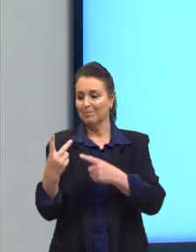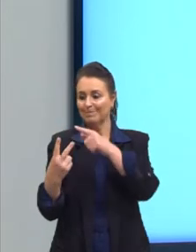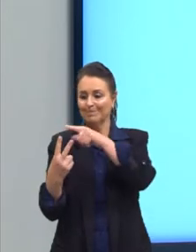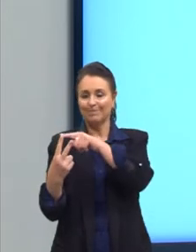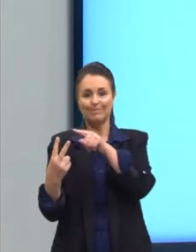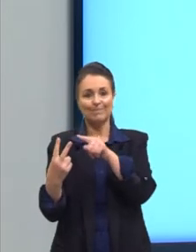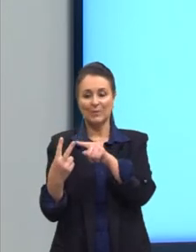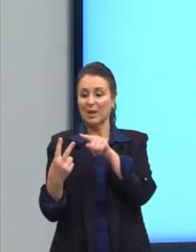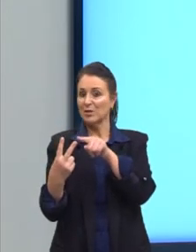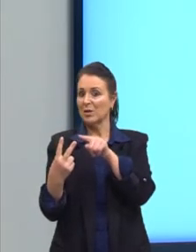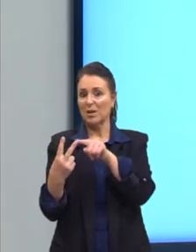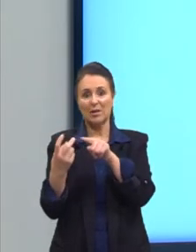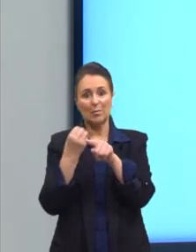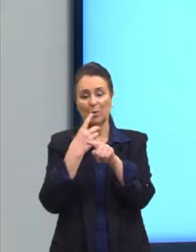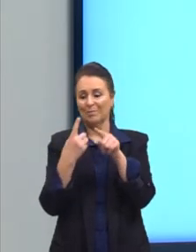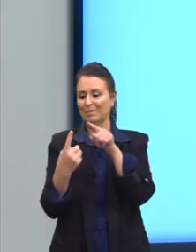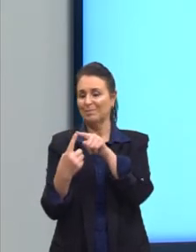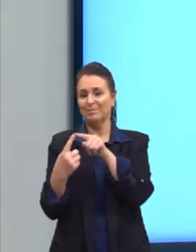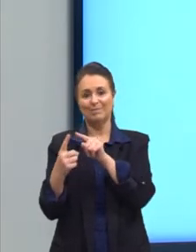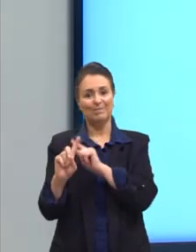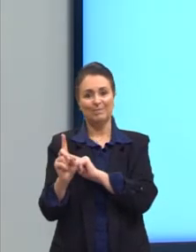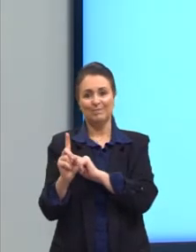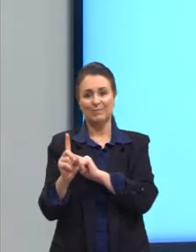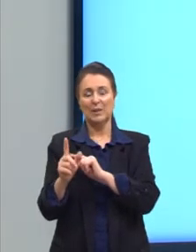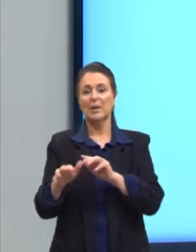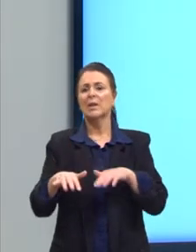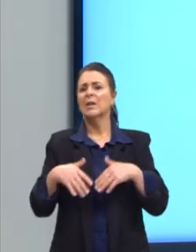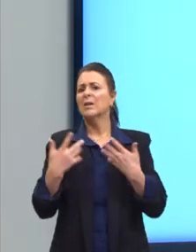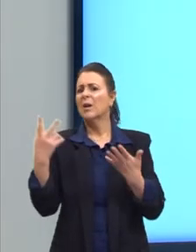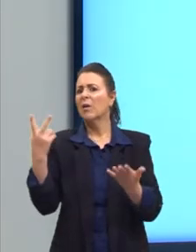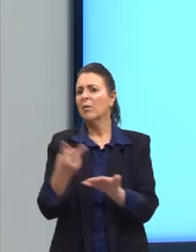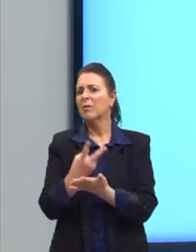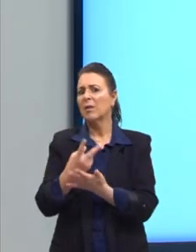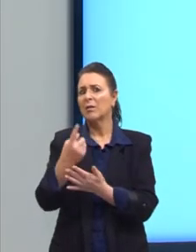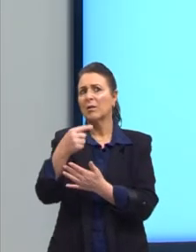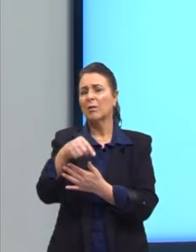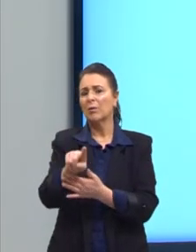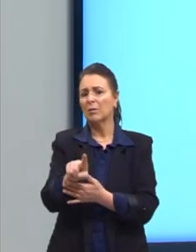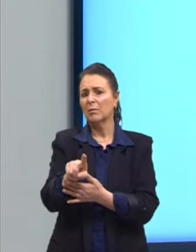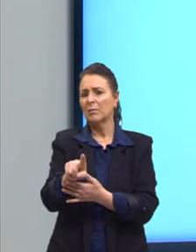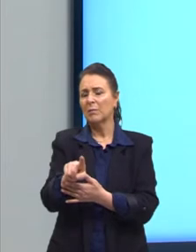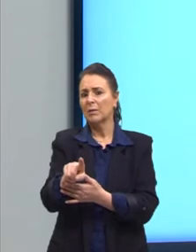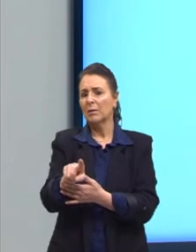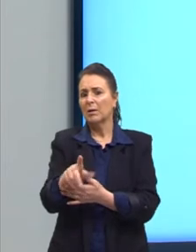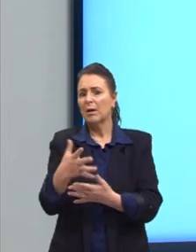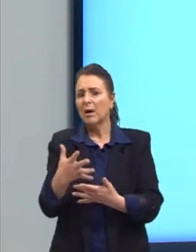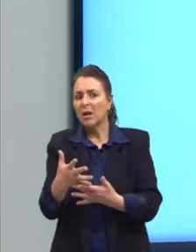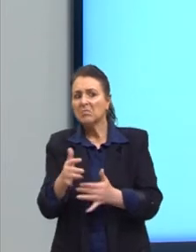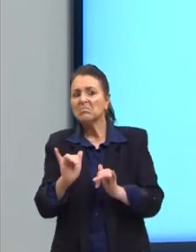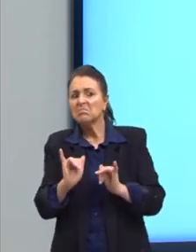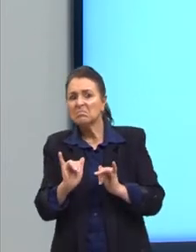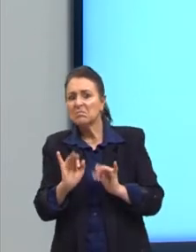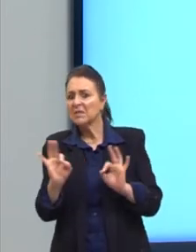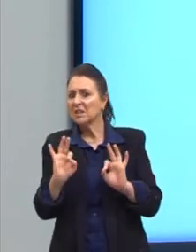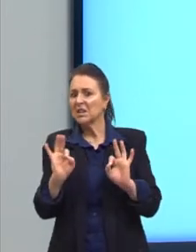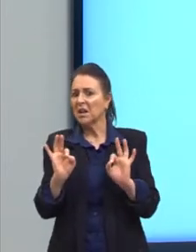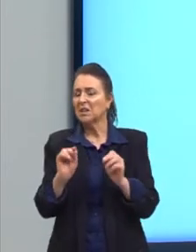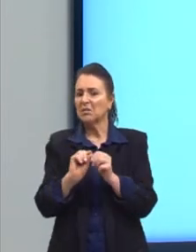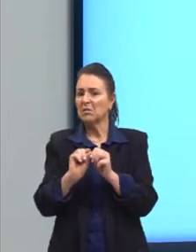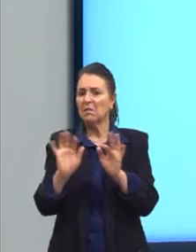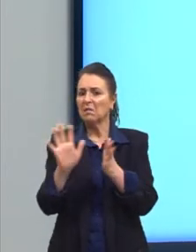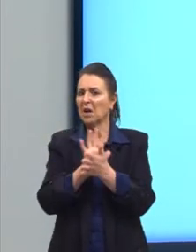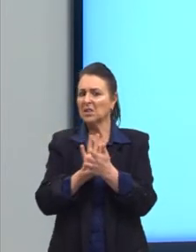gente. Aqui é uma só se beneficia. Tá, mas o que acontece com a outra? A outra fica de boa. A outra não é nem